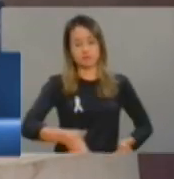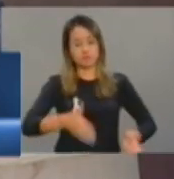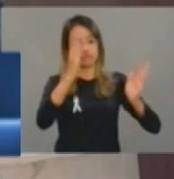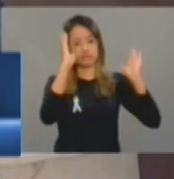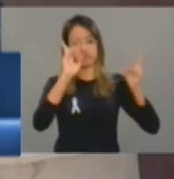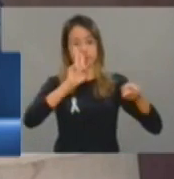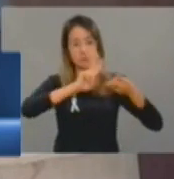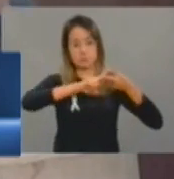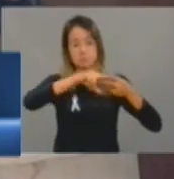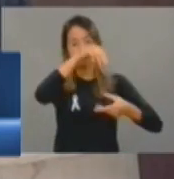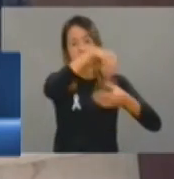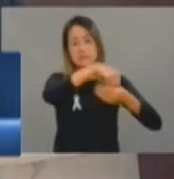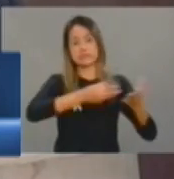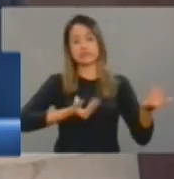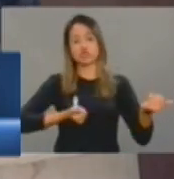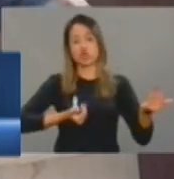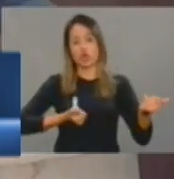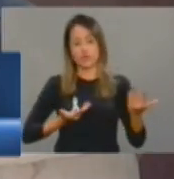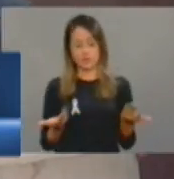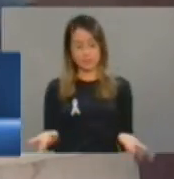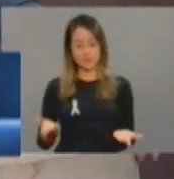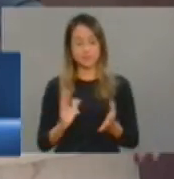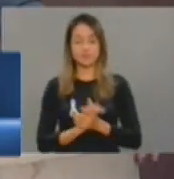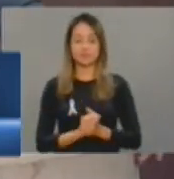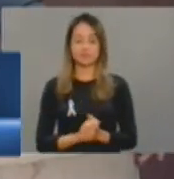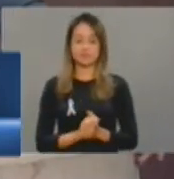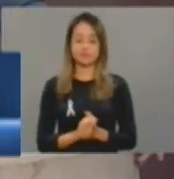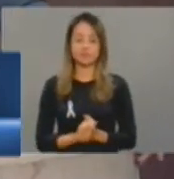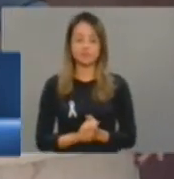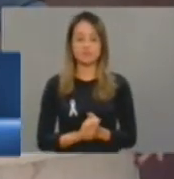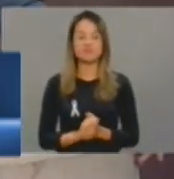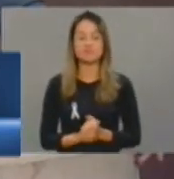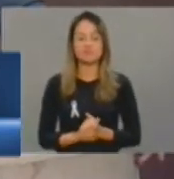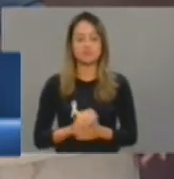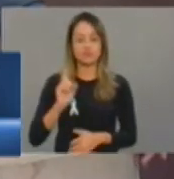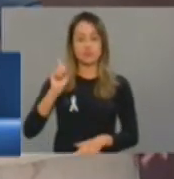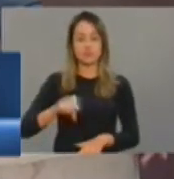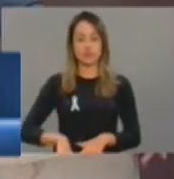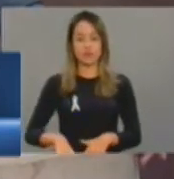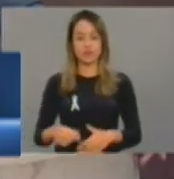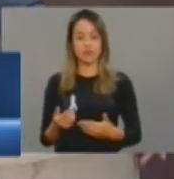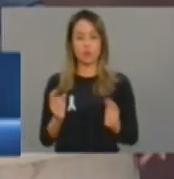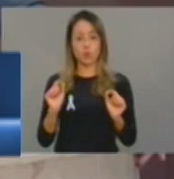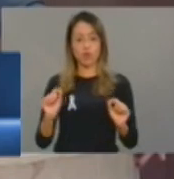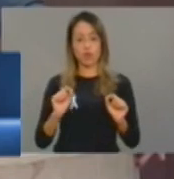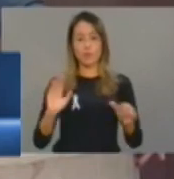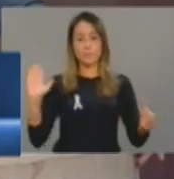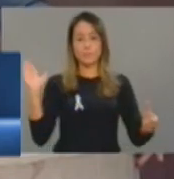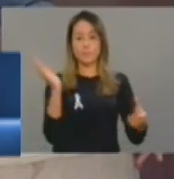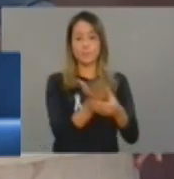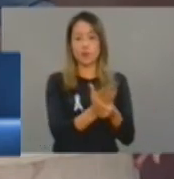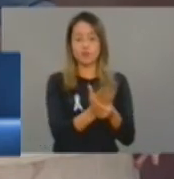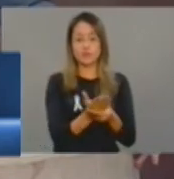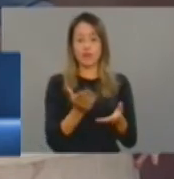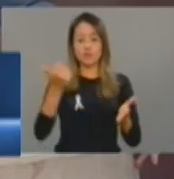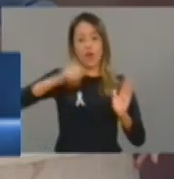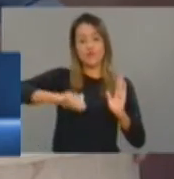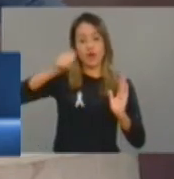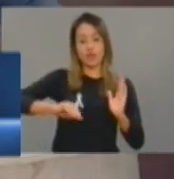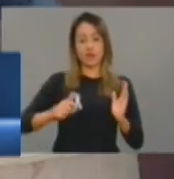socioeducativos. Veja só que medida, deputada doutora Silvana, abertura de inquérito. Meu Deus do céu,